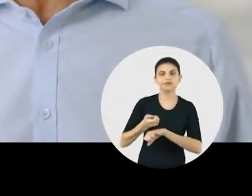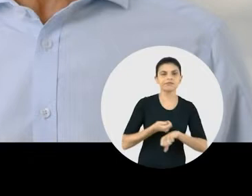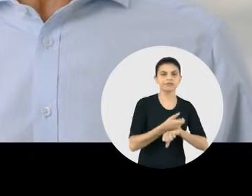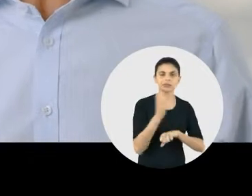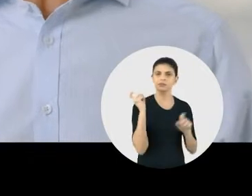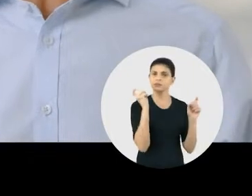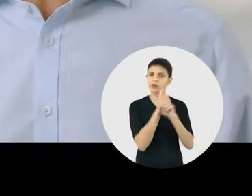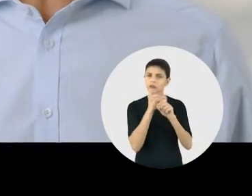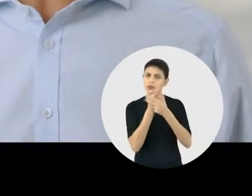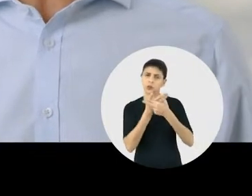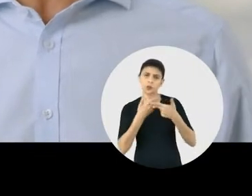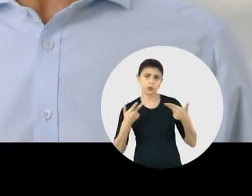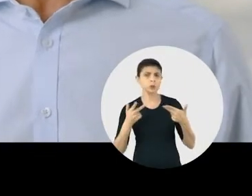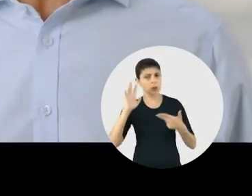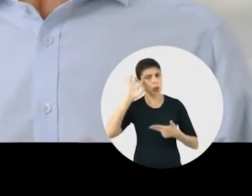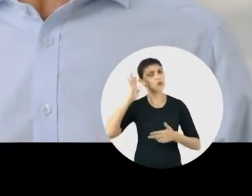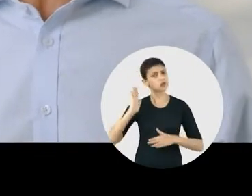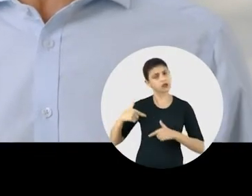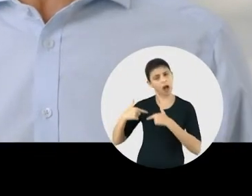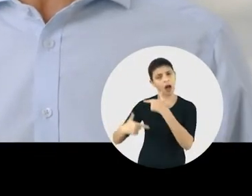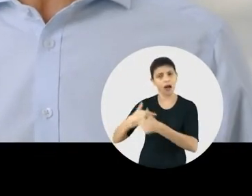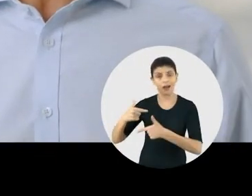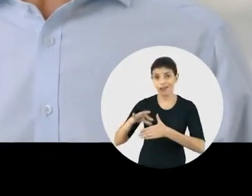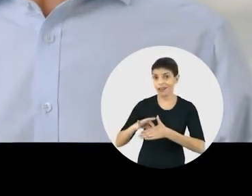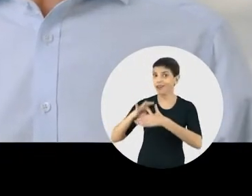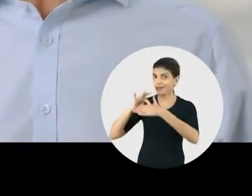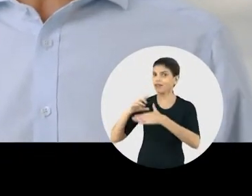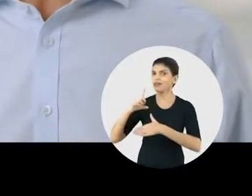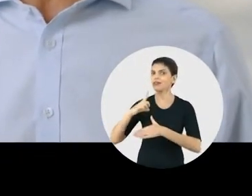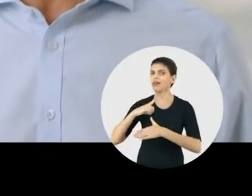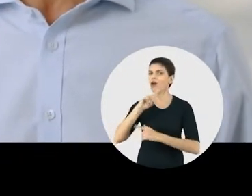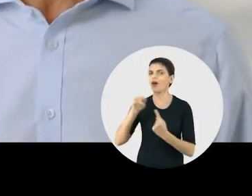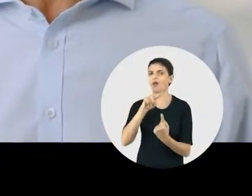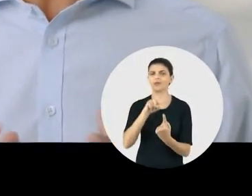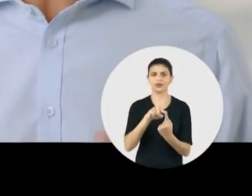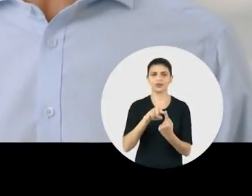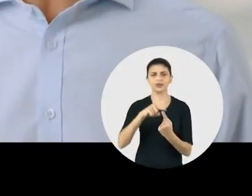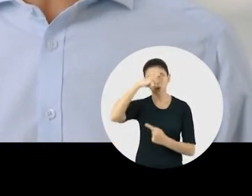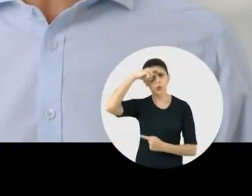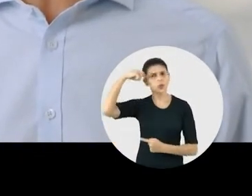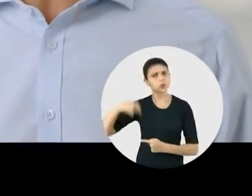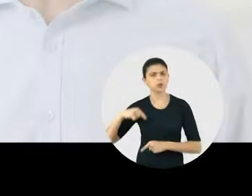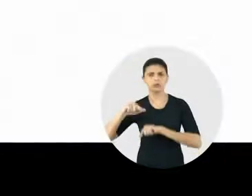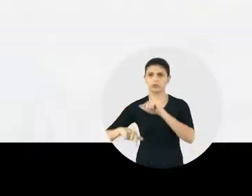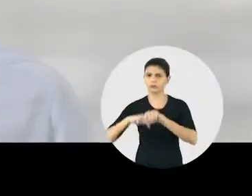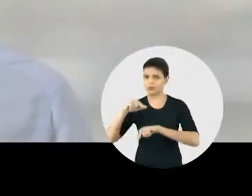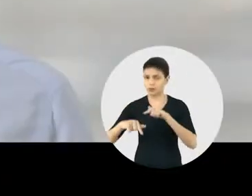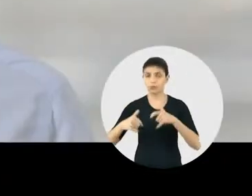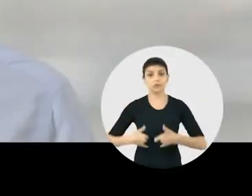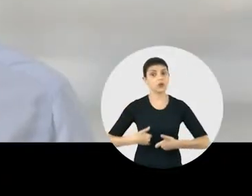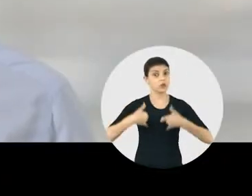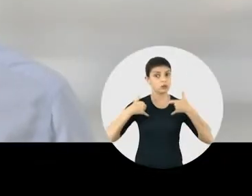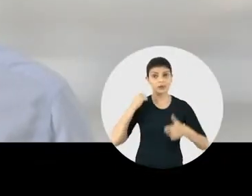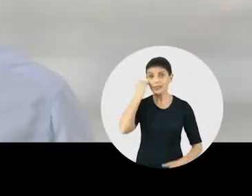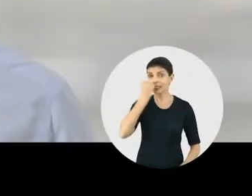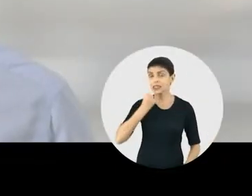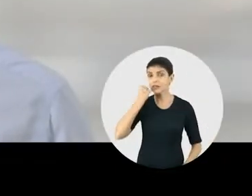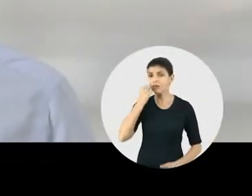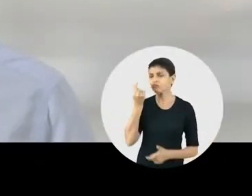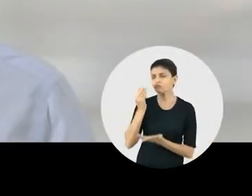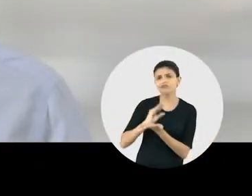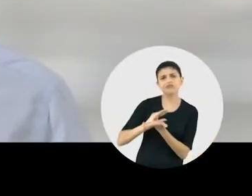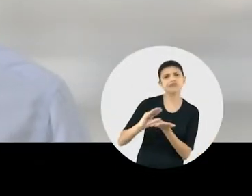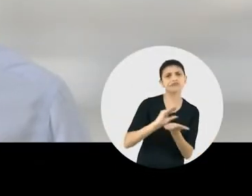resolvidas. Mas não adianta mentir, porque essa liderança tem uma razão de ser, é fruto de muito trabalho, tenho orgulho de ser o